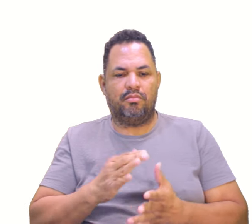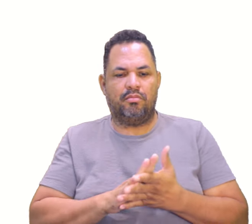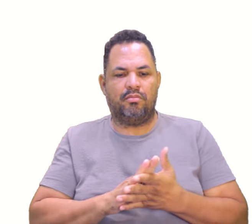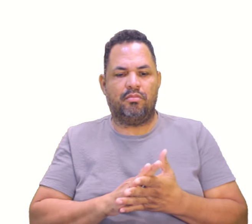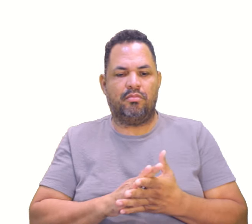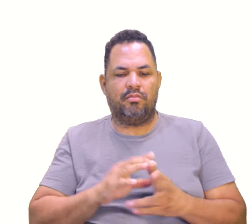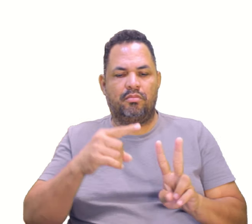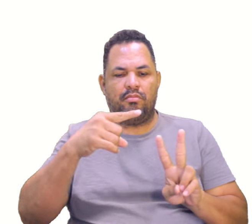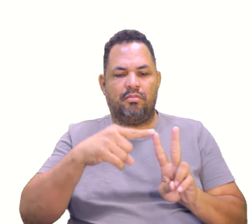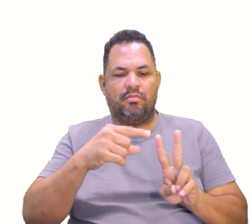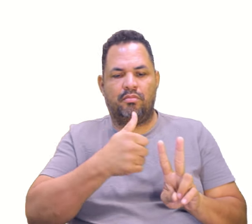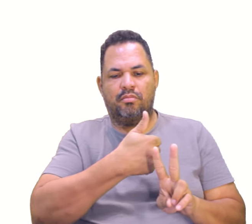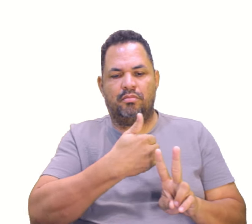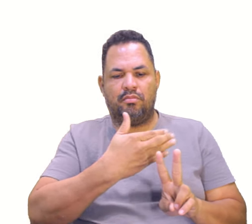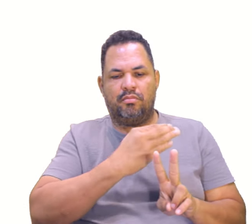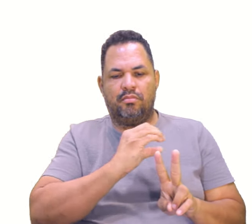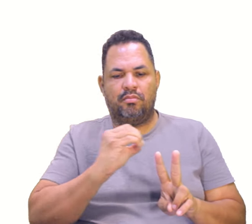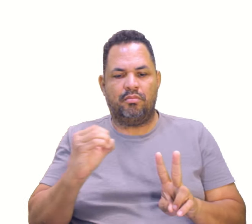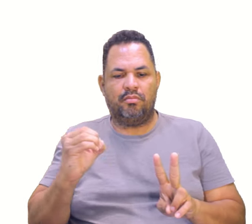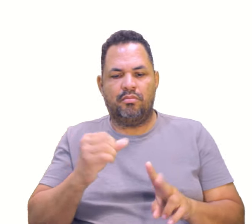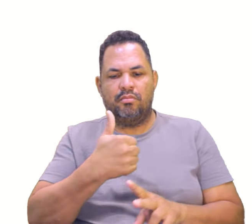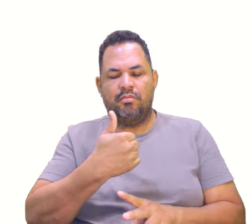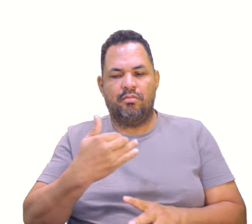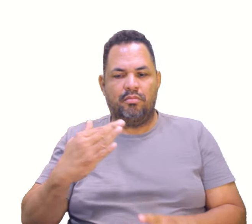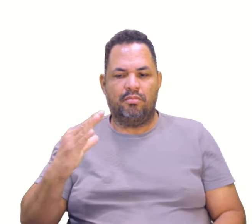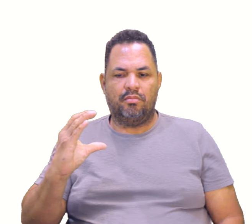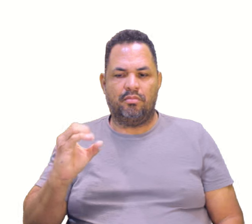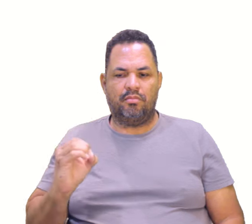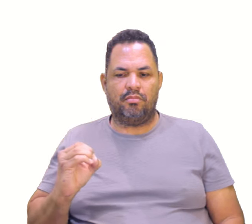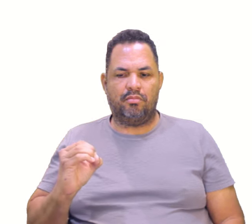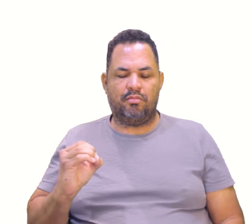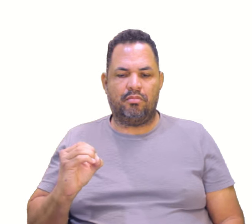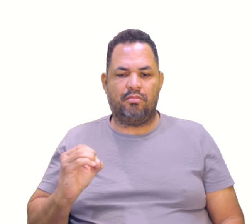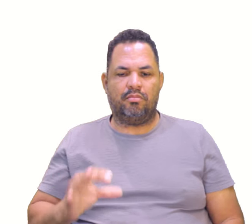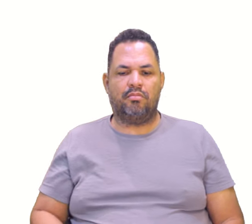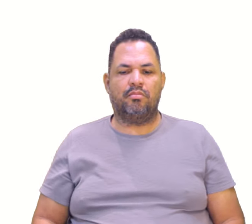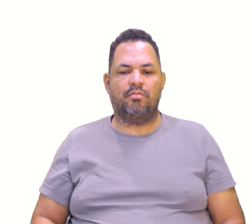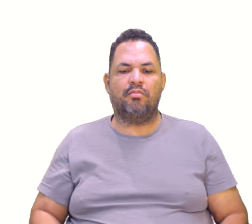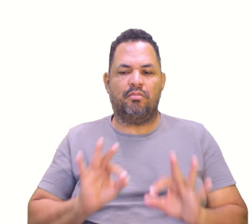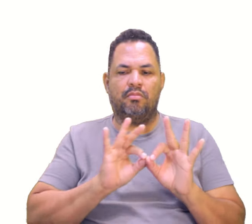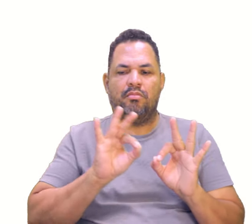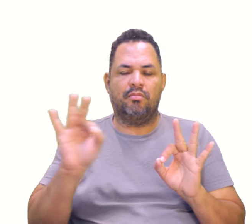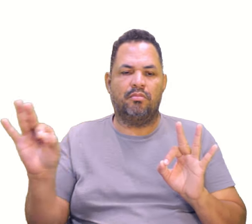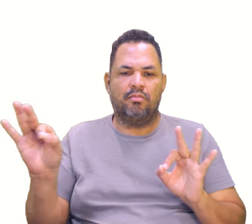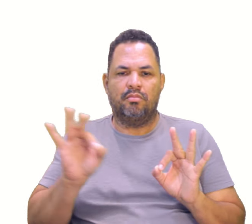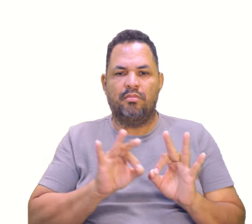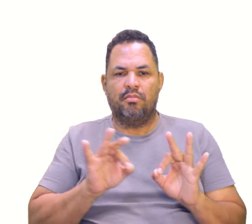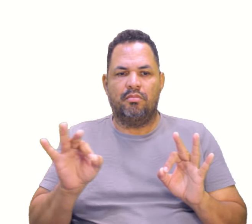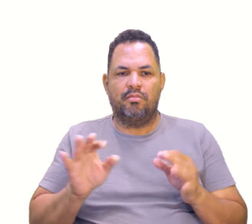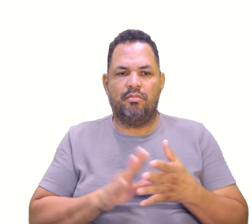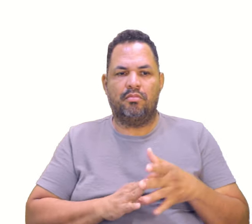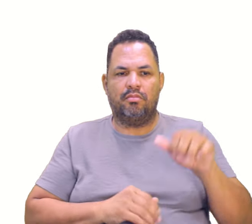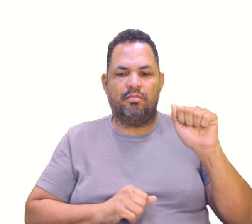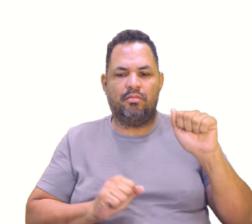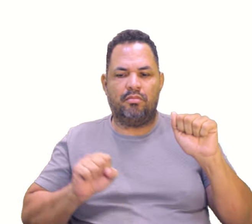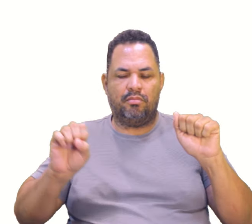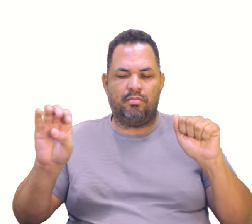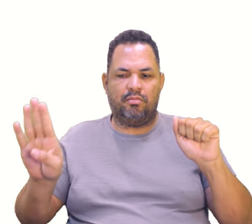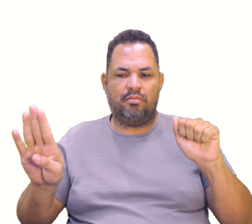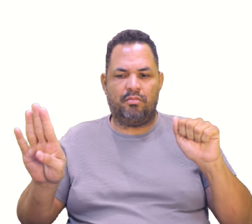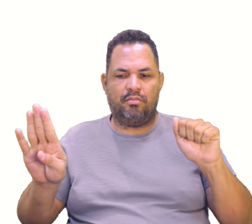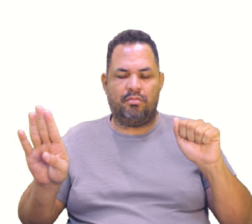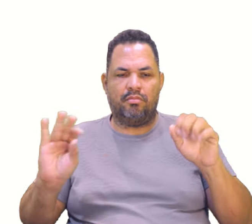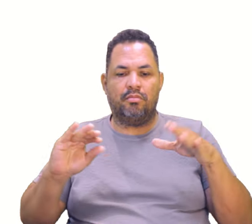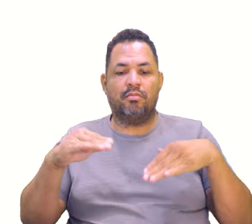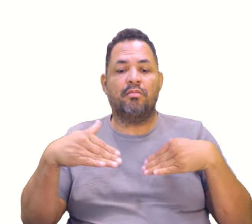Então é a raiz de 100, que é 10. Então essa é a distância entre esses dois pontos. Em